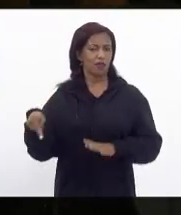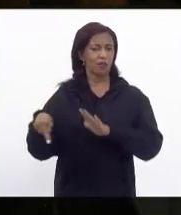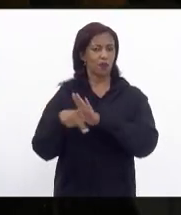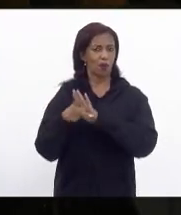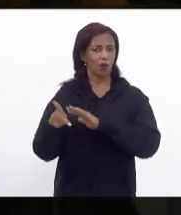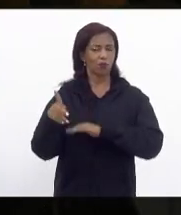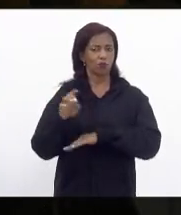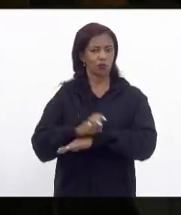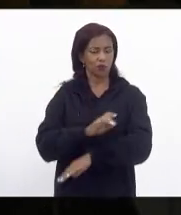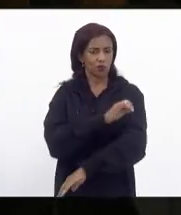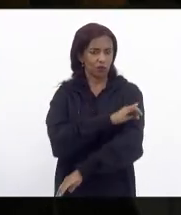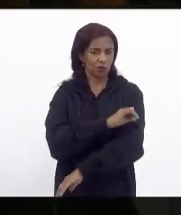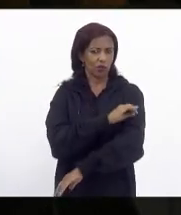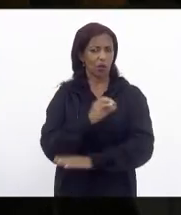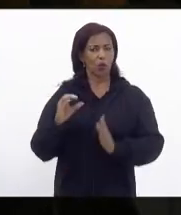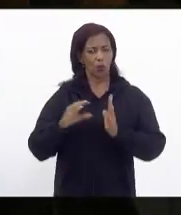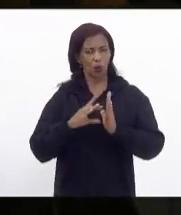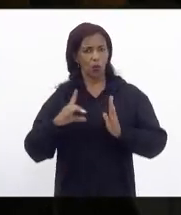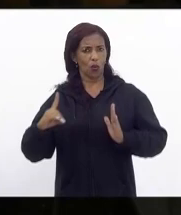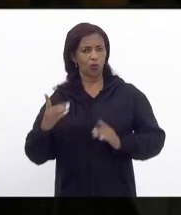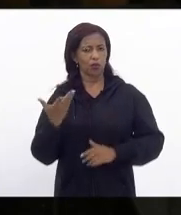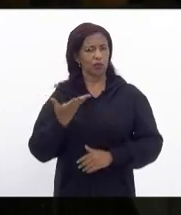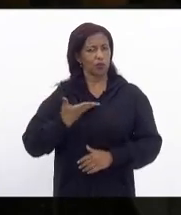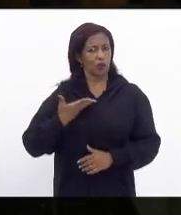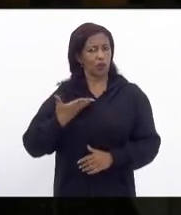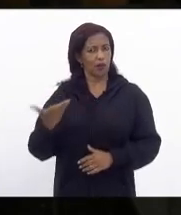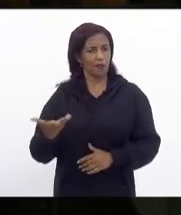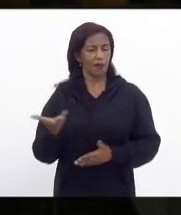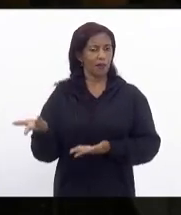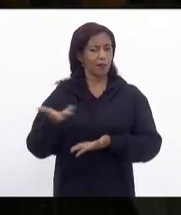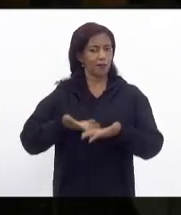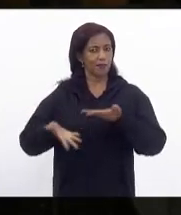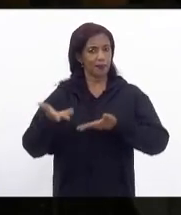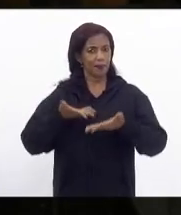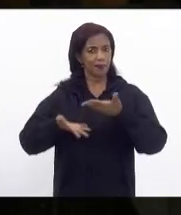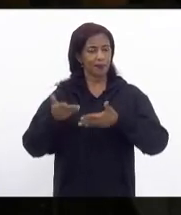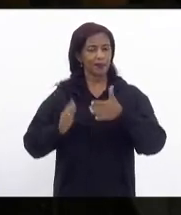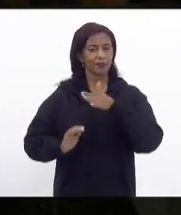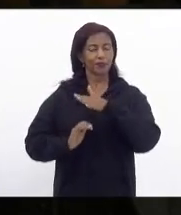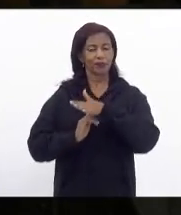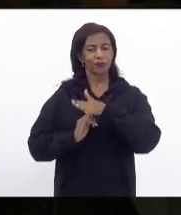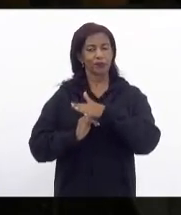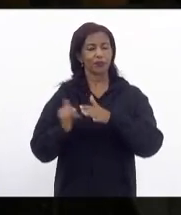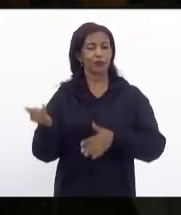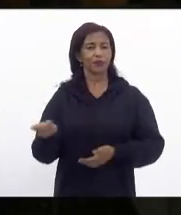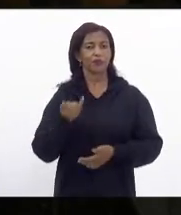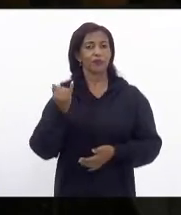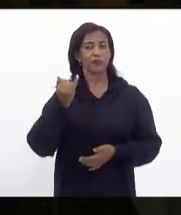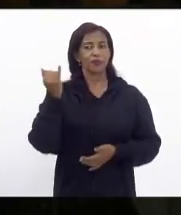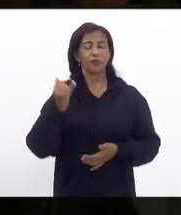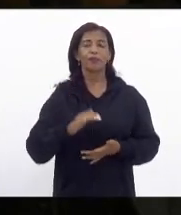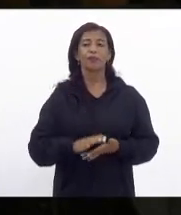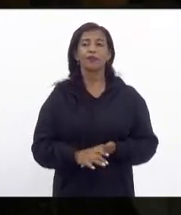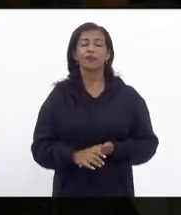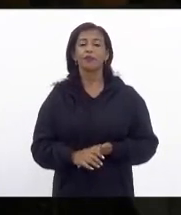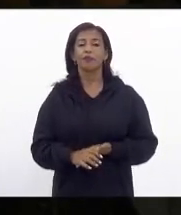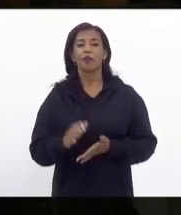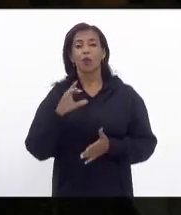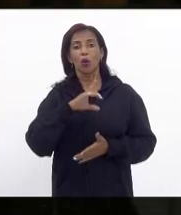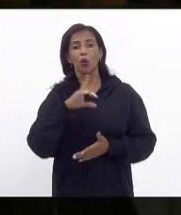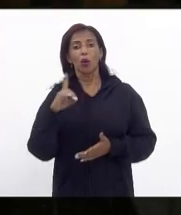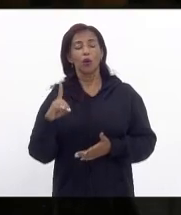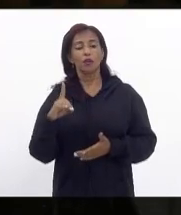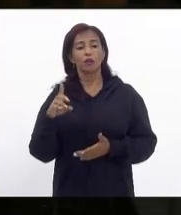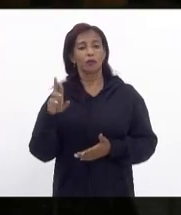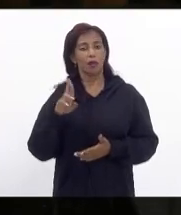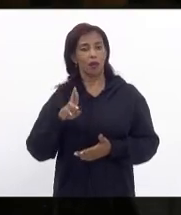Janeiro Henrique Silveira seu coordenador nosso querido amigo em parceria com essa outra entidade importante que é o Observatório dos Trens coordenado pela Rafaela